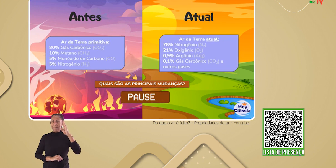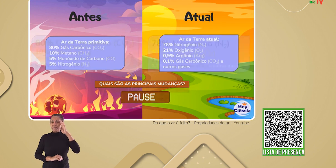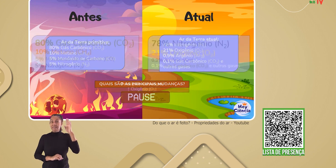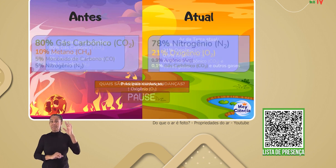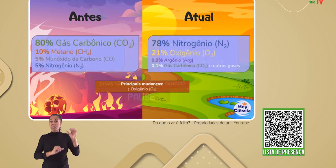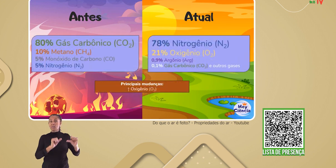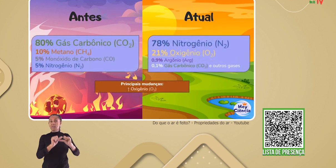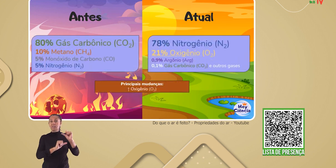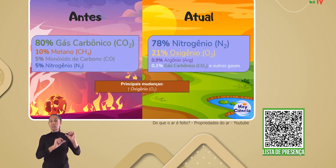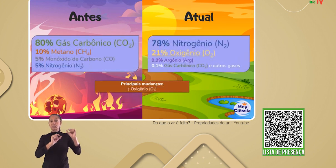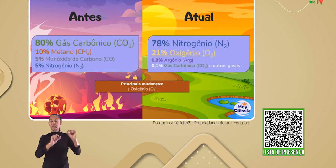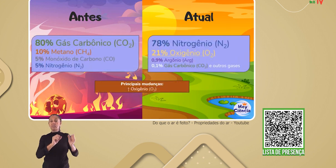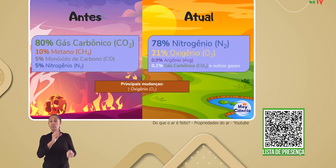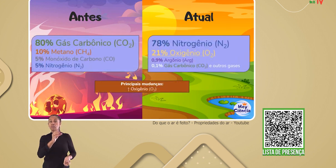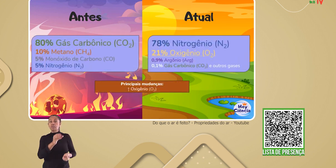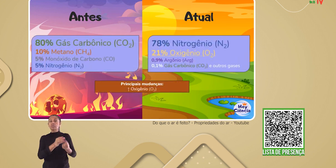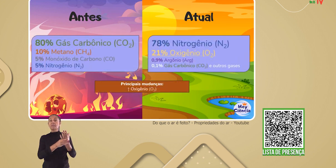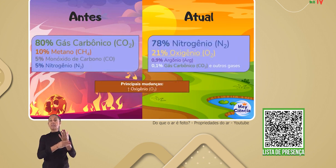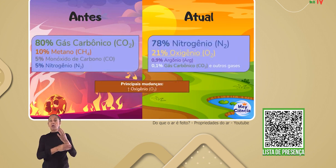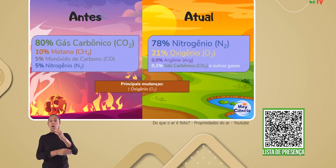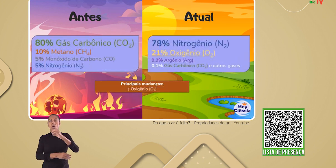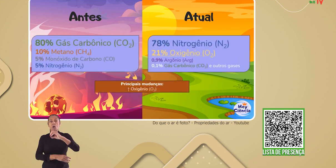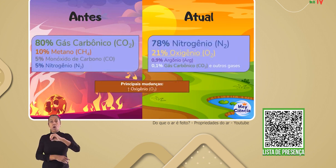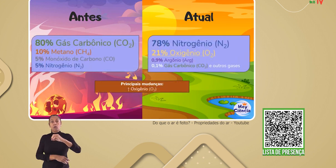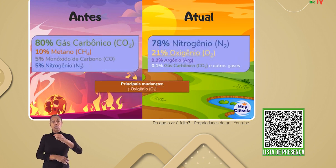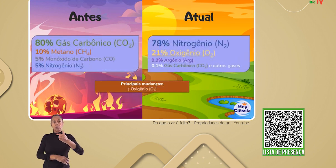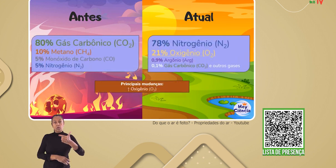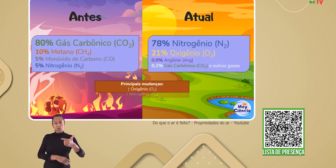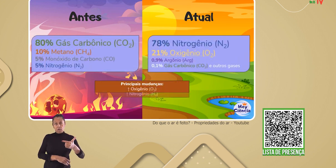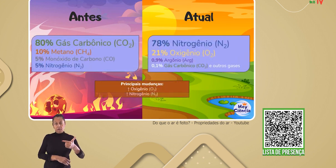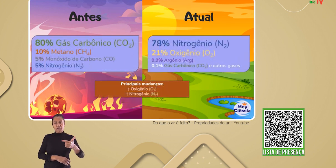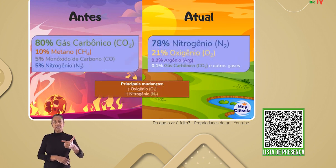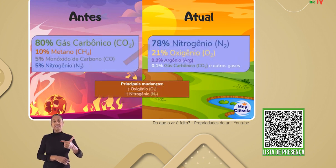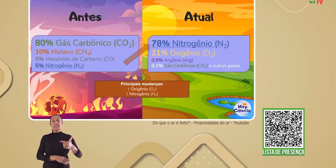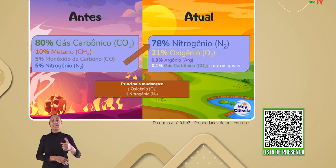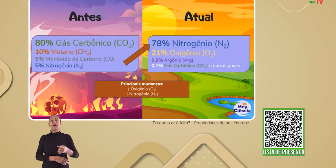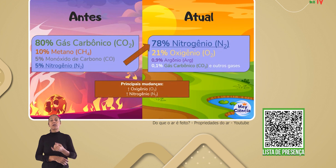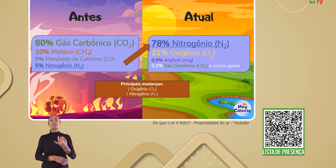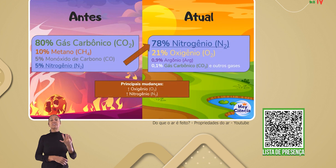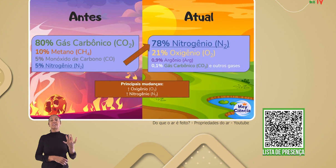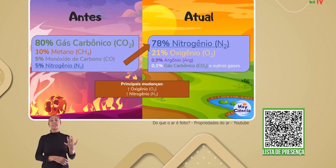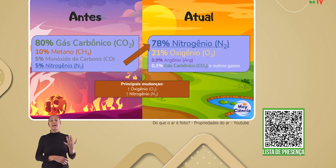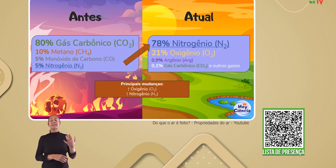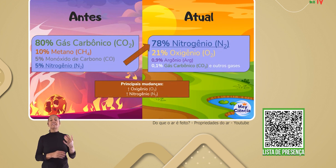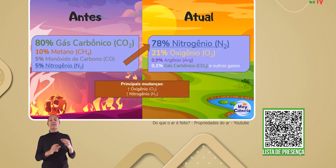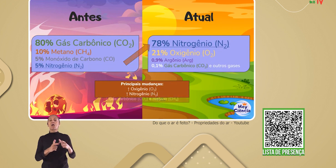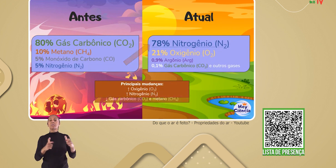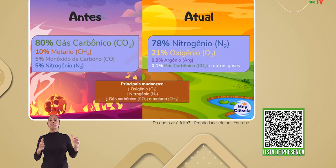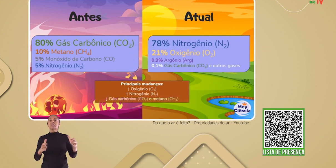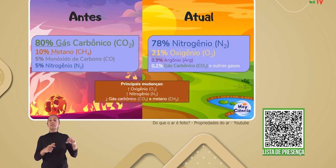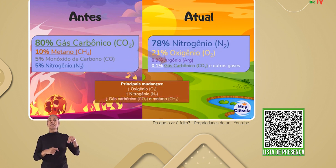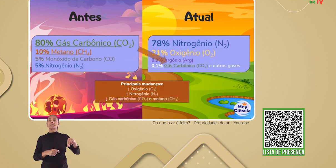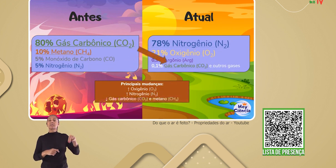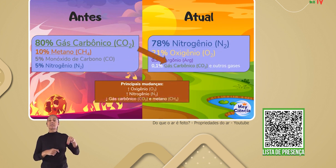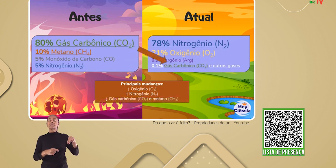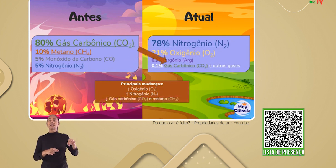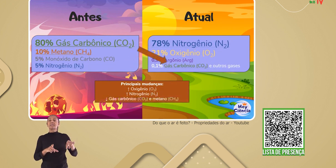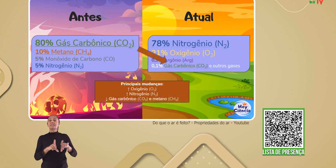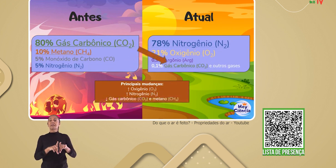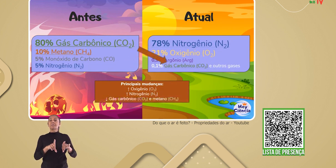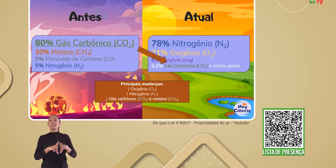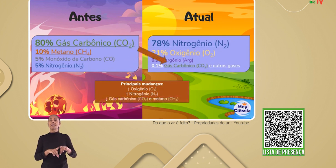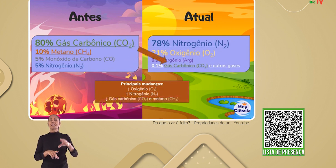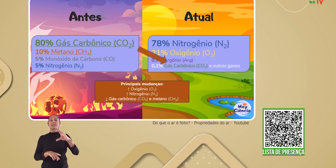As principais mudanças foram o surgimento do oxigênio, aumento da quantidade de nitrogênio e